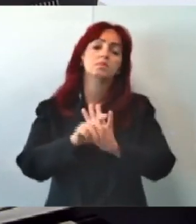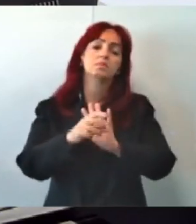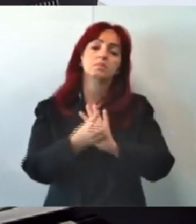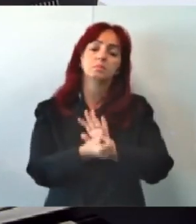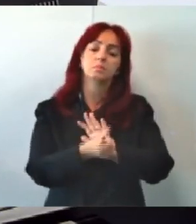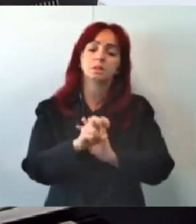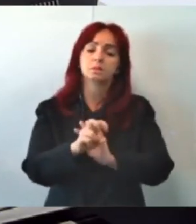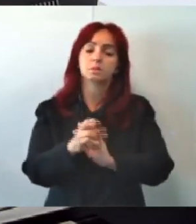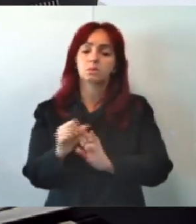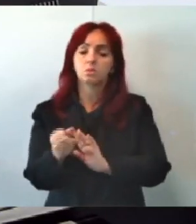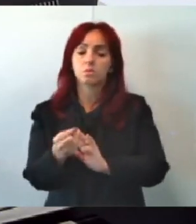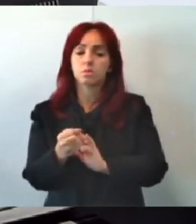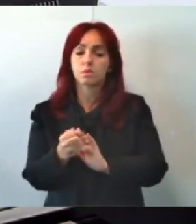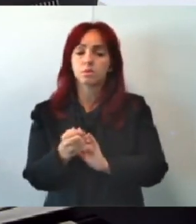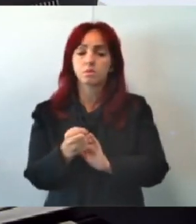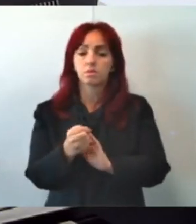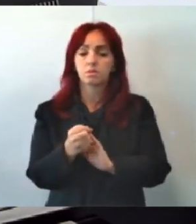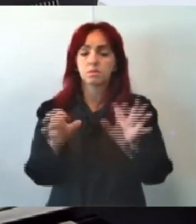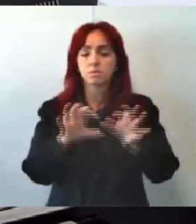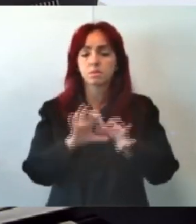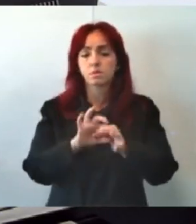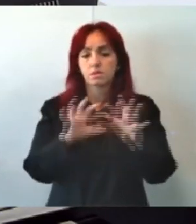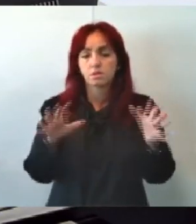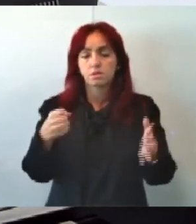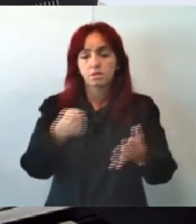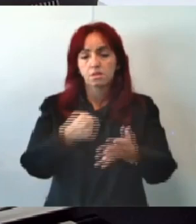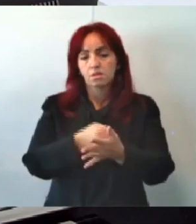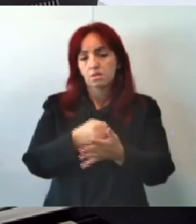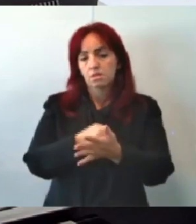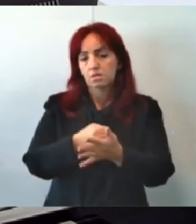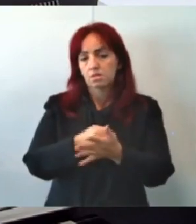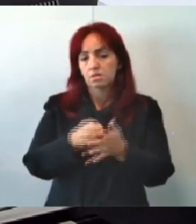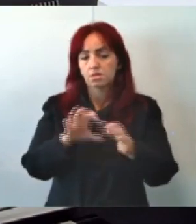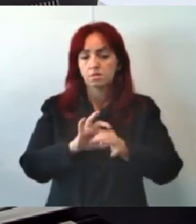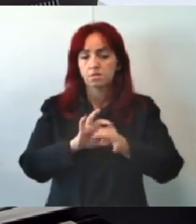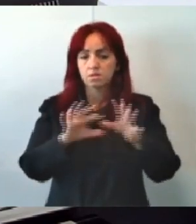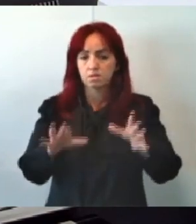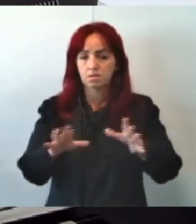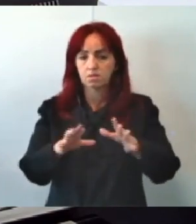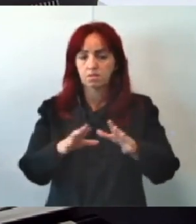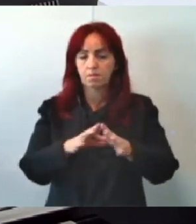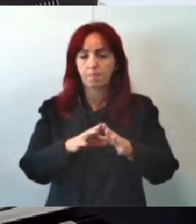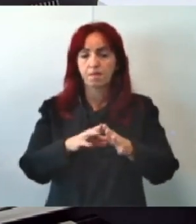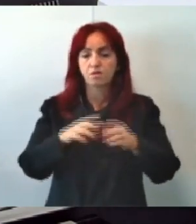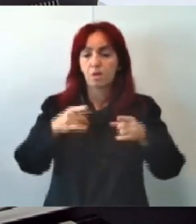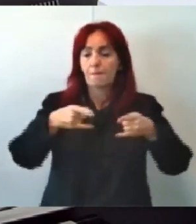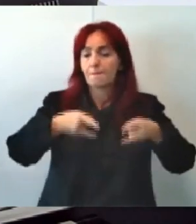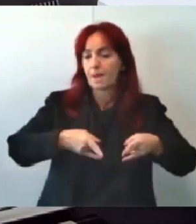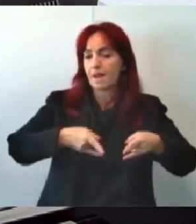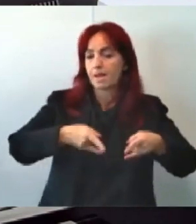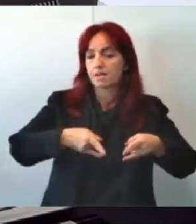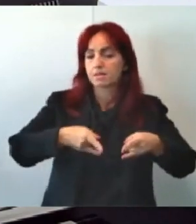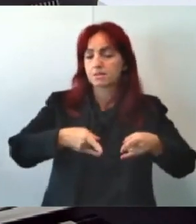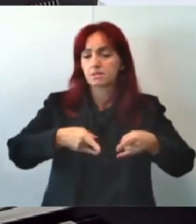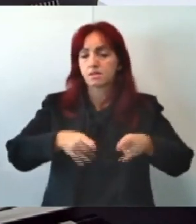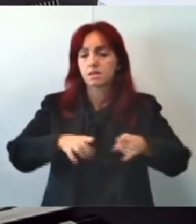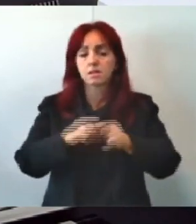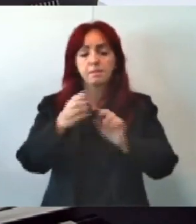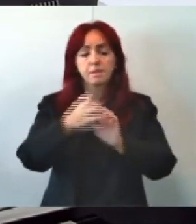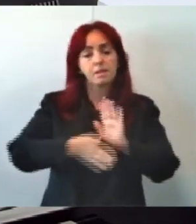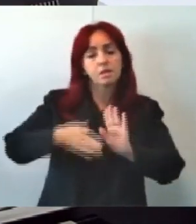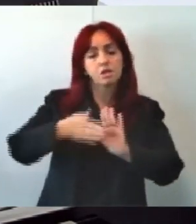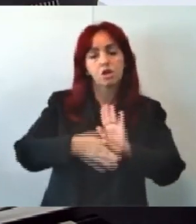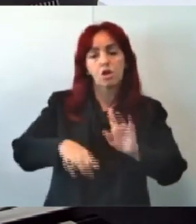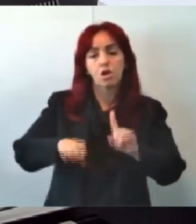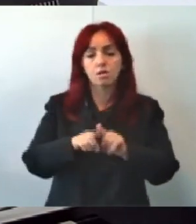Segundo turno Dispõe Sobre a Obligatoriedade Da disponibilização De macas Camas De rodas De Dimensionadas Para